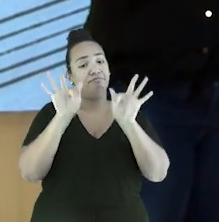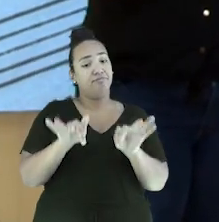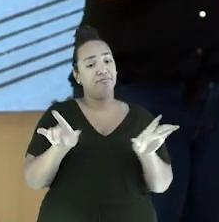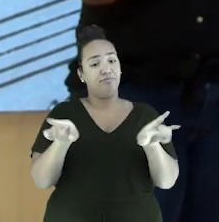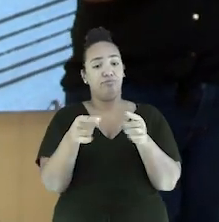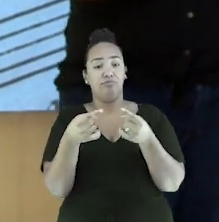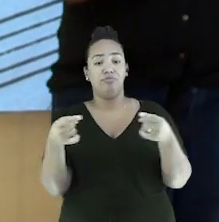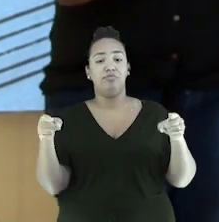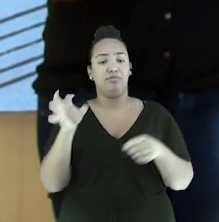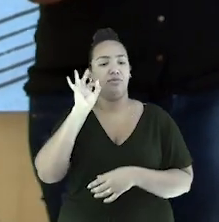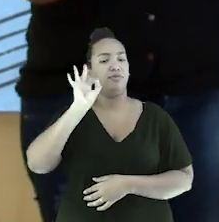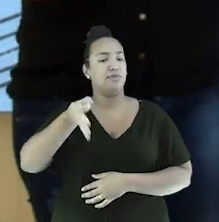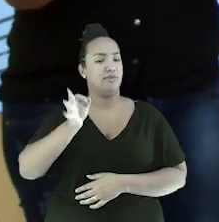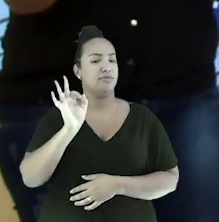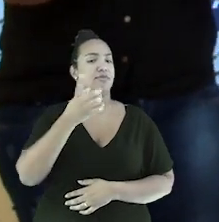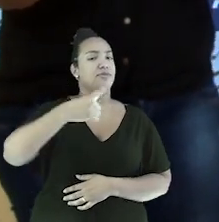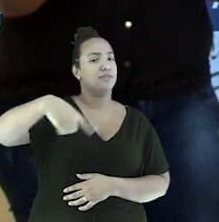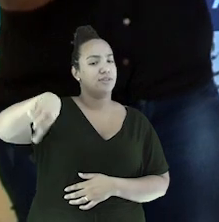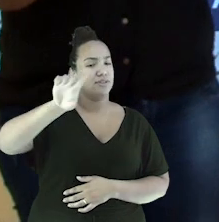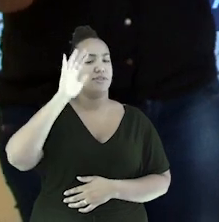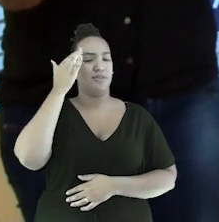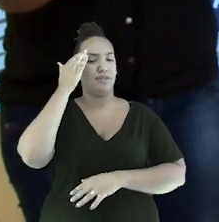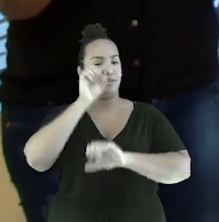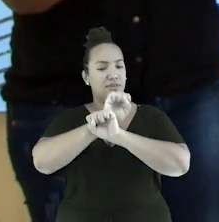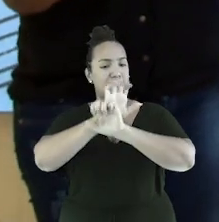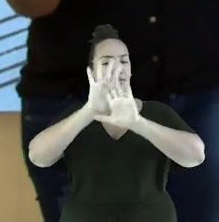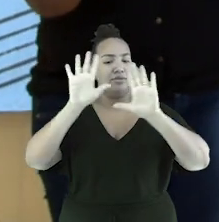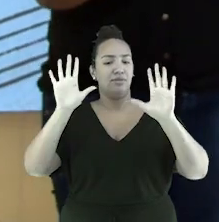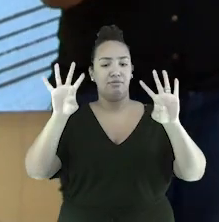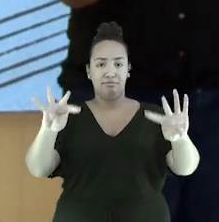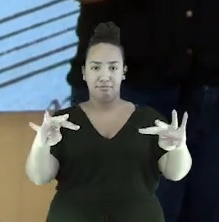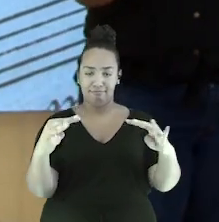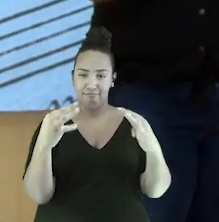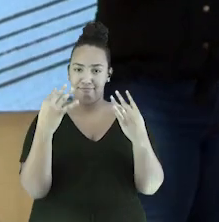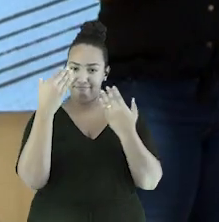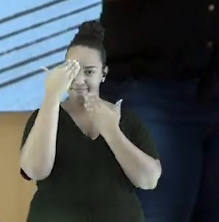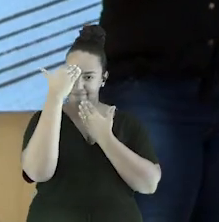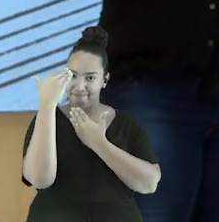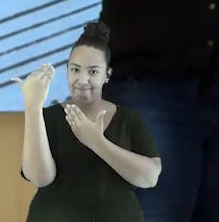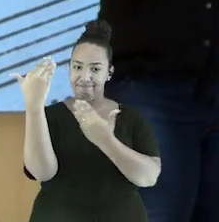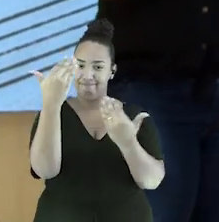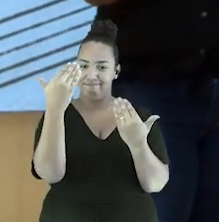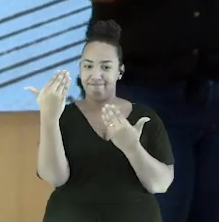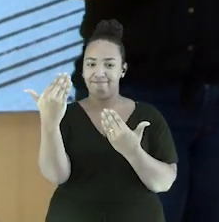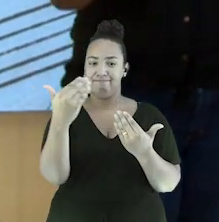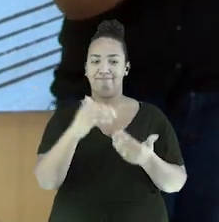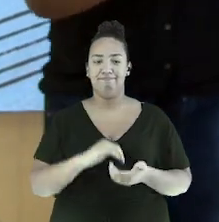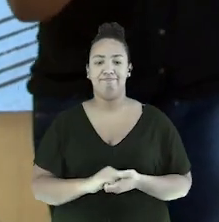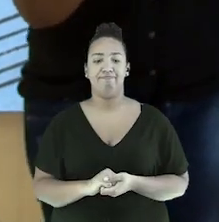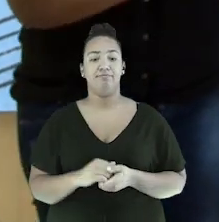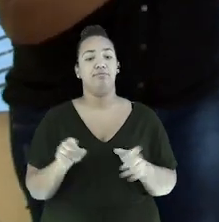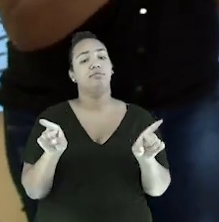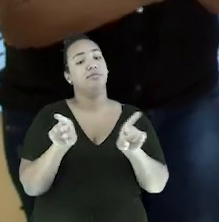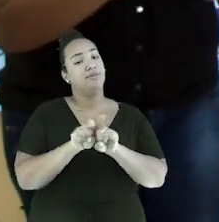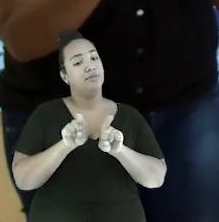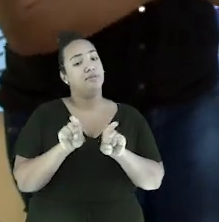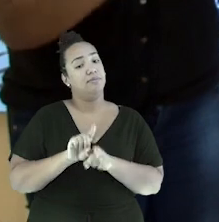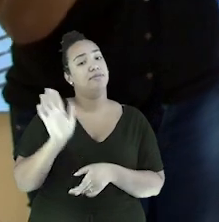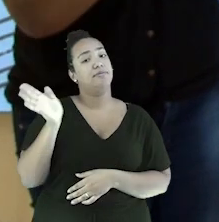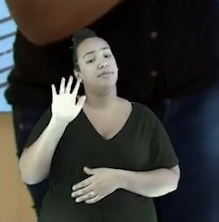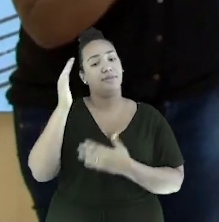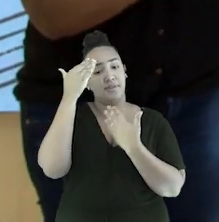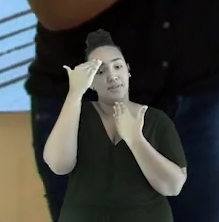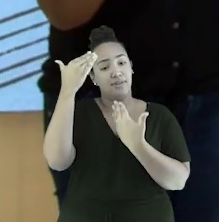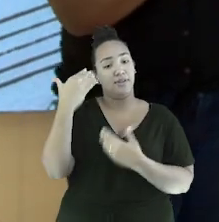esse repente arredado. Com a certeza que vocês entenderam o recado. Pela sua audiência todos muito obrigada. Também vou me despedindo